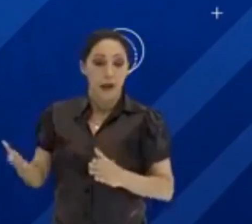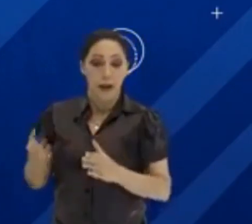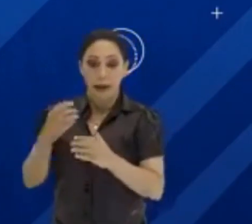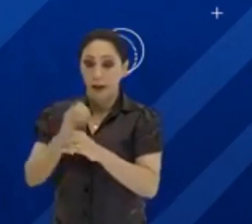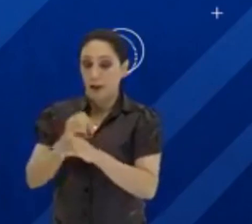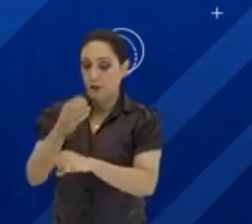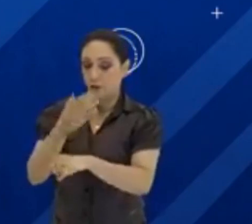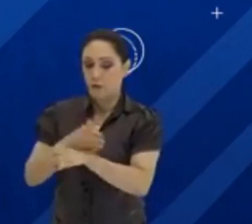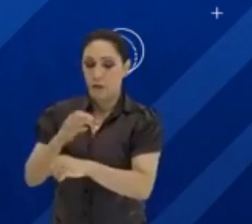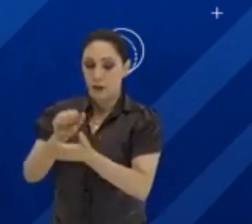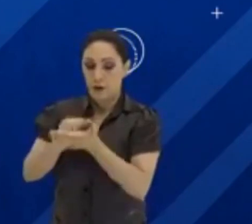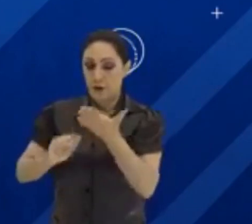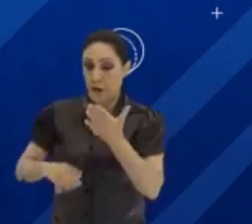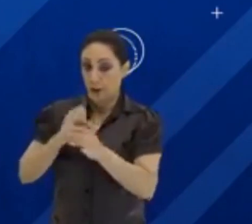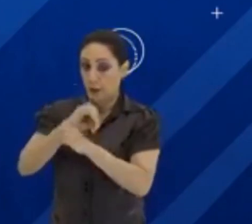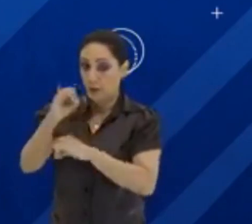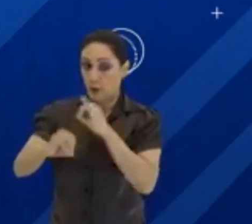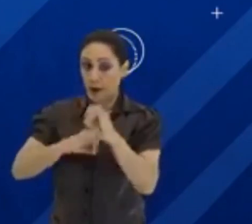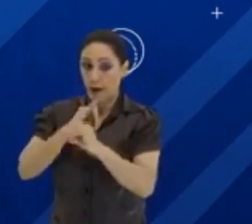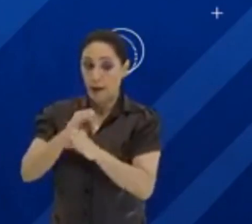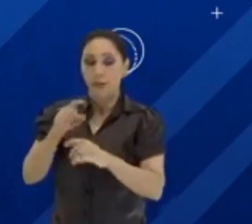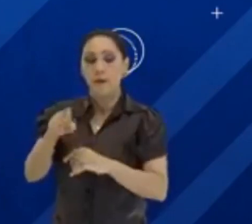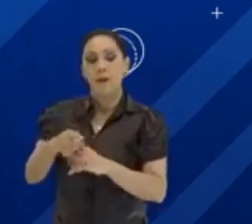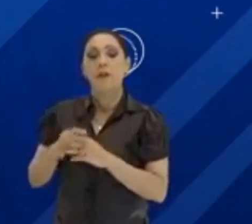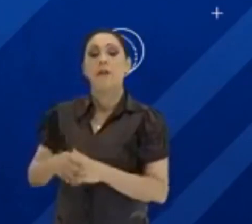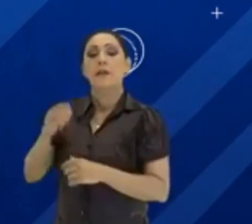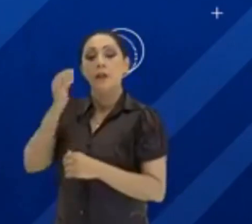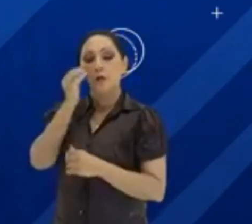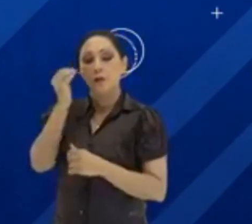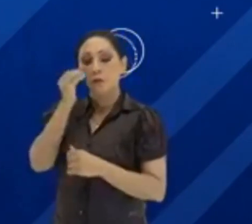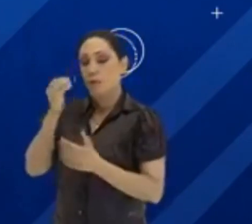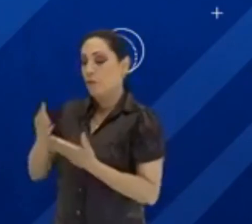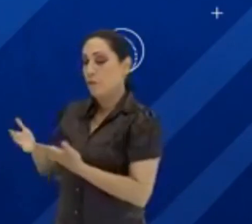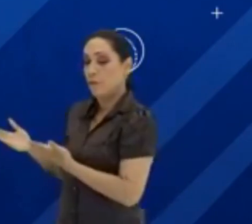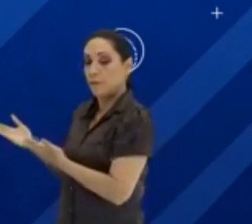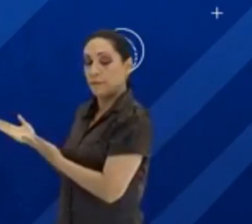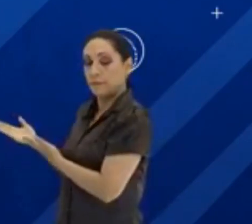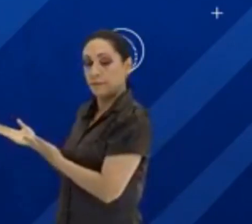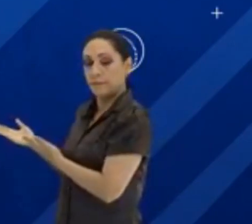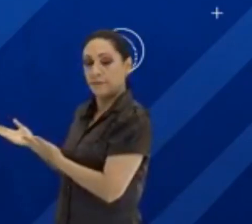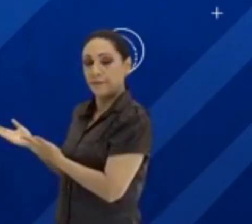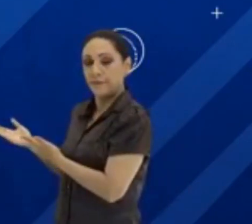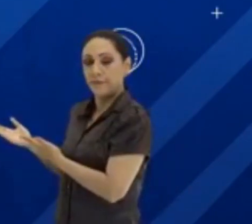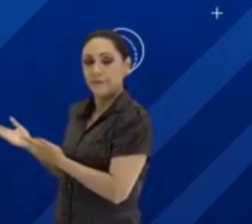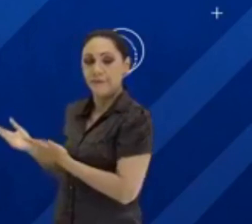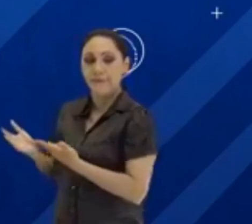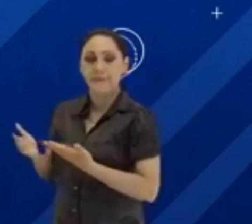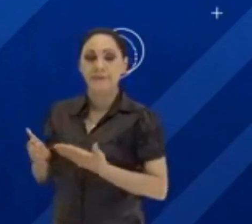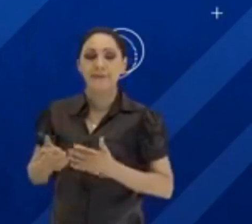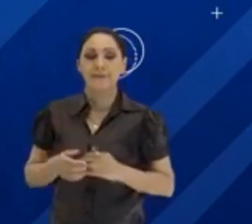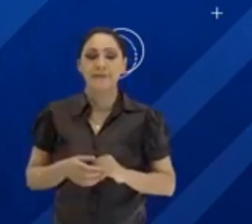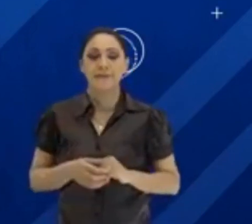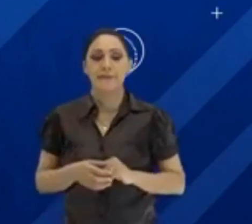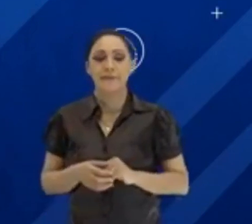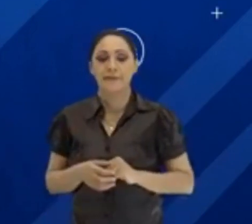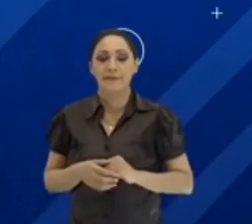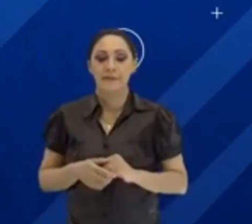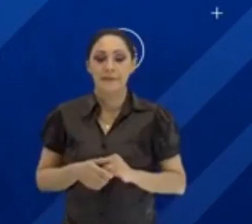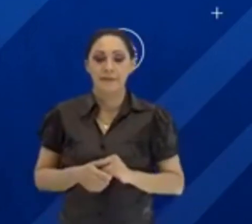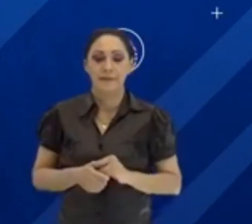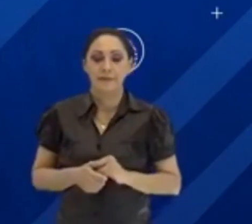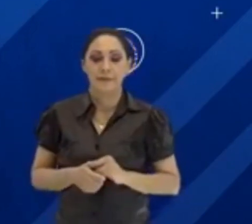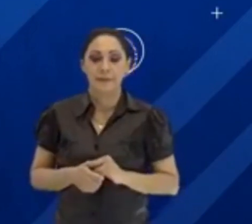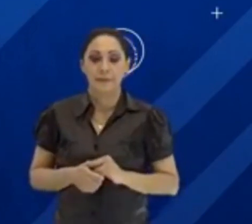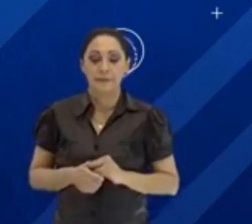também pode rever as aulas quando quiser, no portal Cultura, www.portalcultura.com.br,